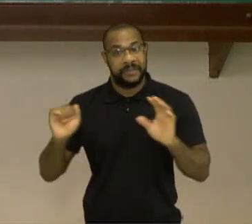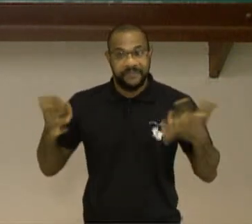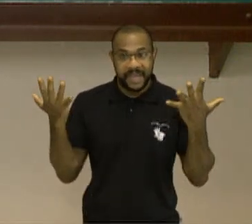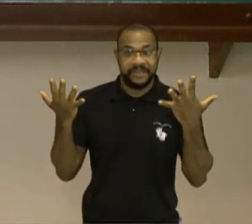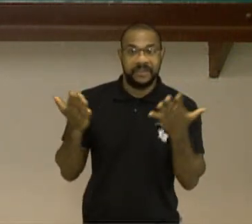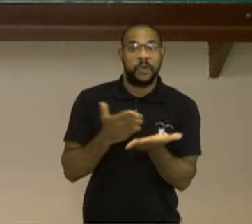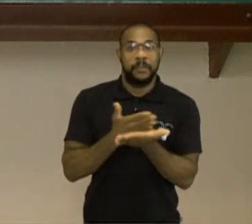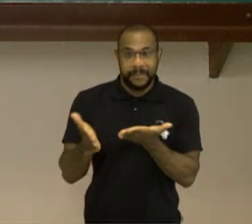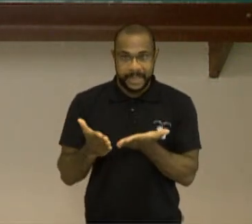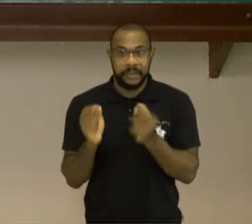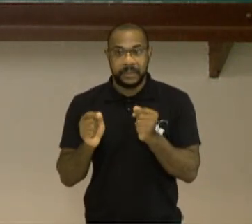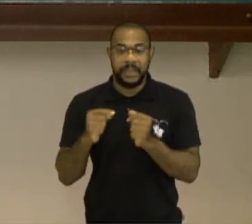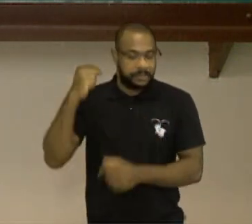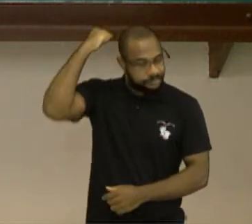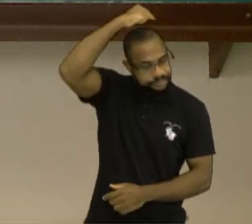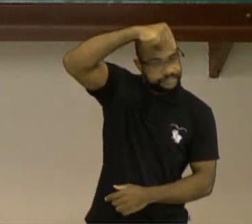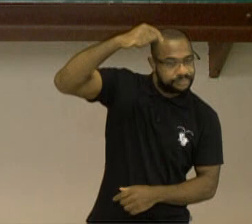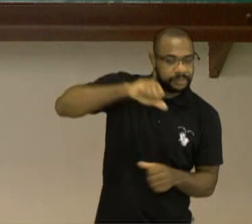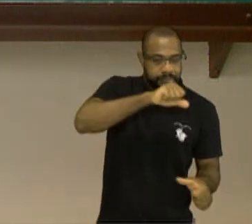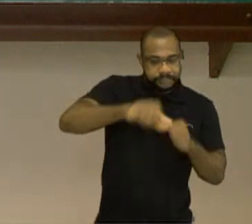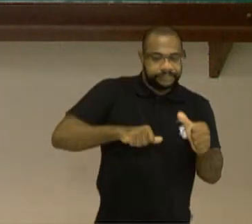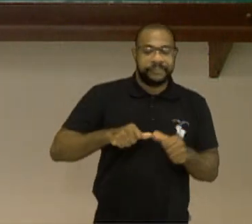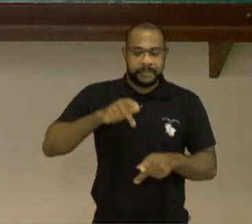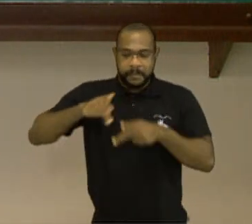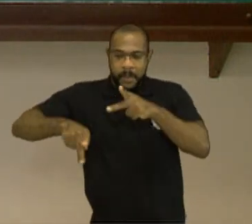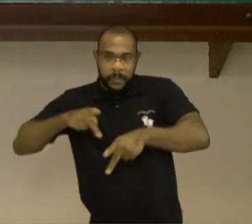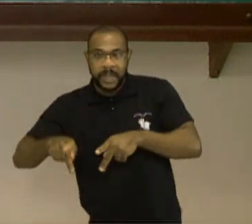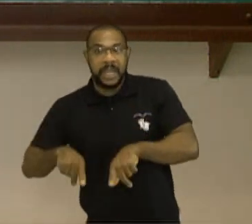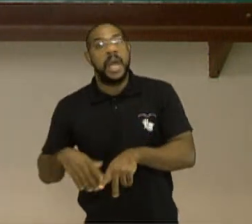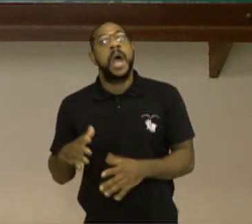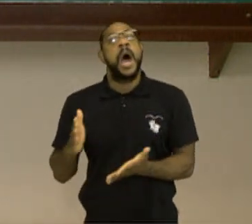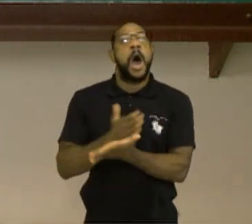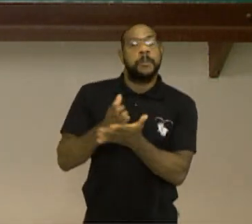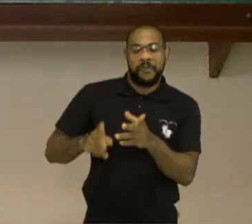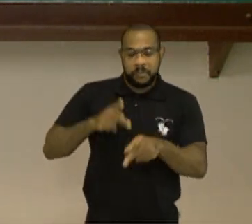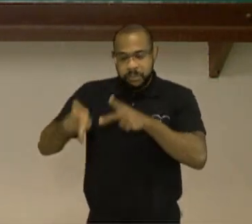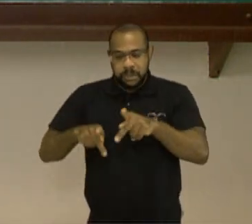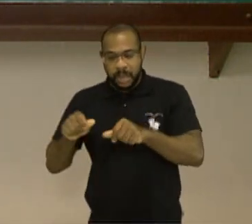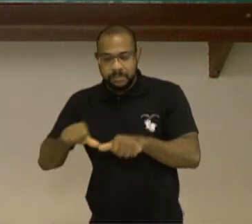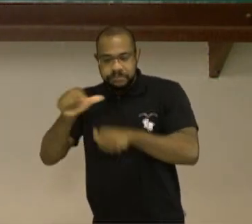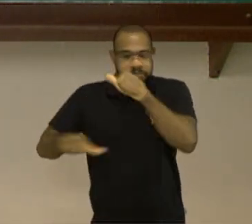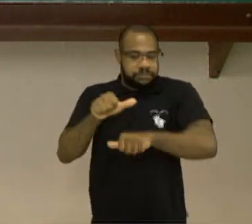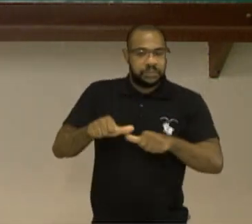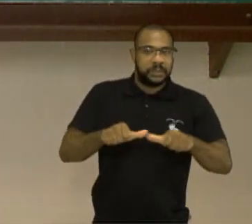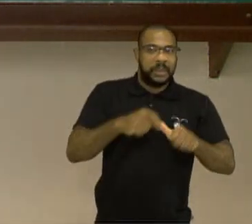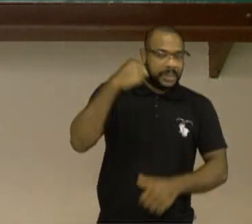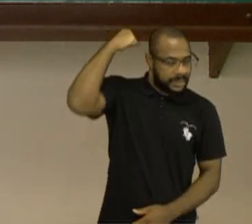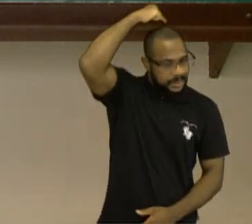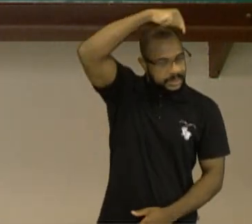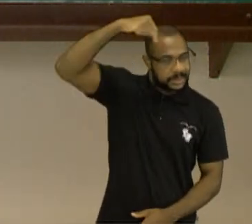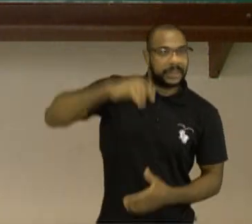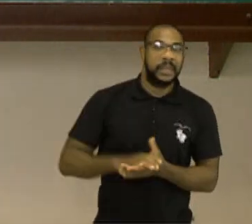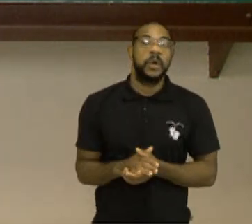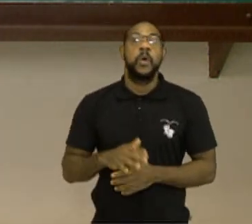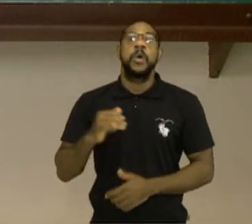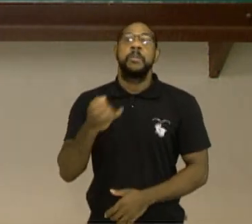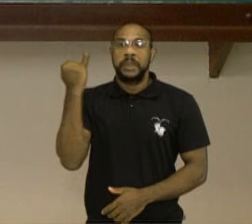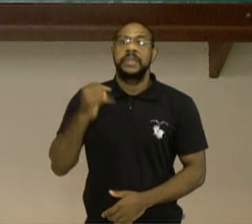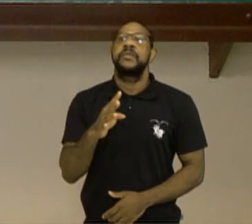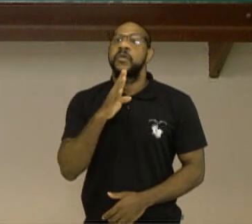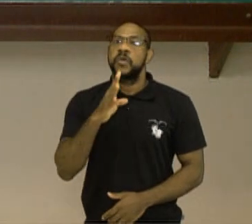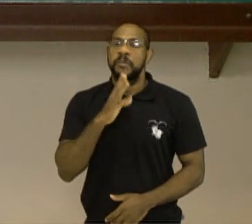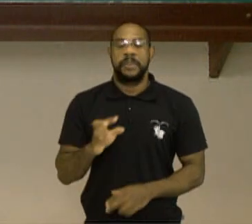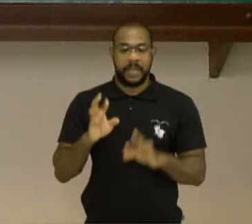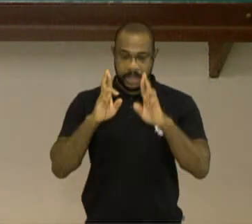sagradas e se tornam populares e outras são populares e passam a ser sagradas. O importante aqui é conhecer para